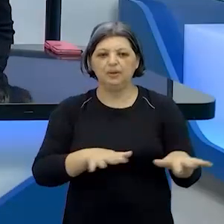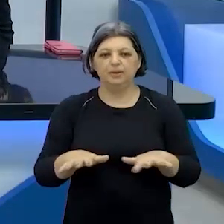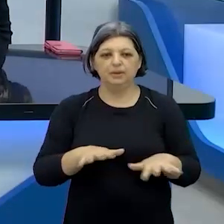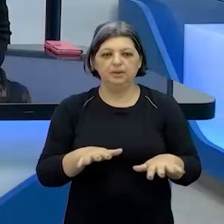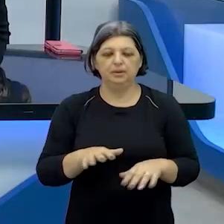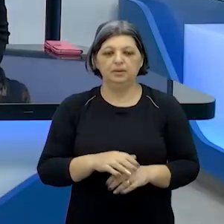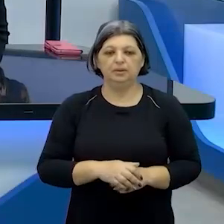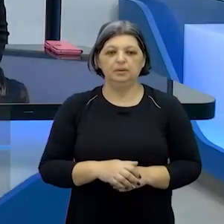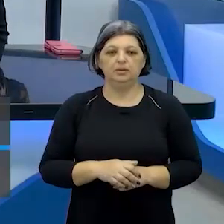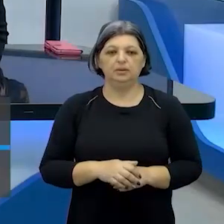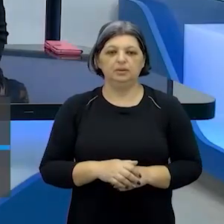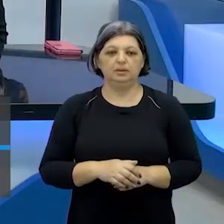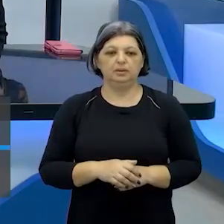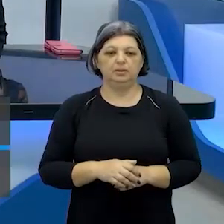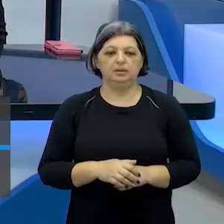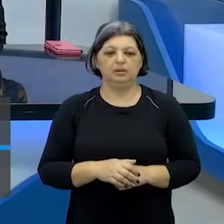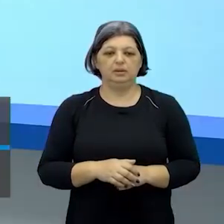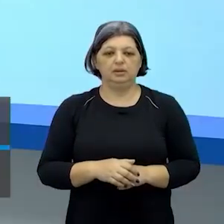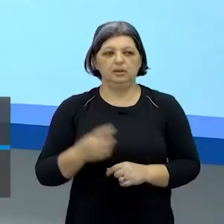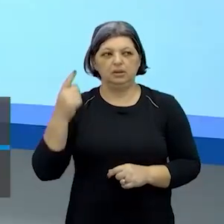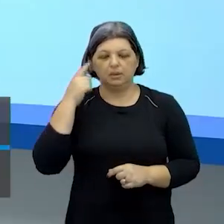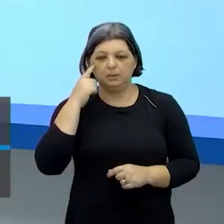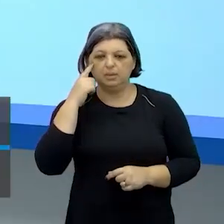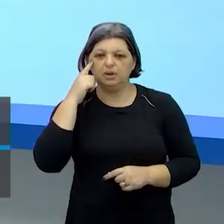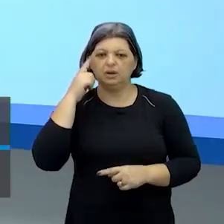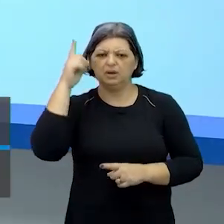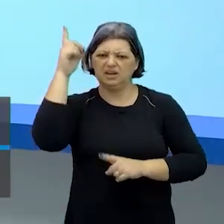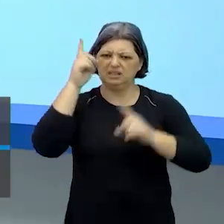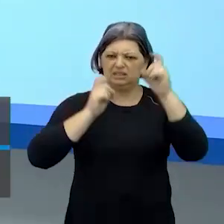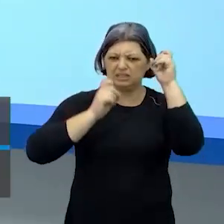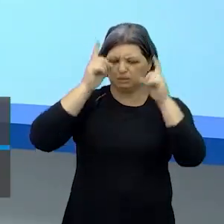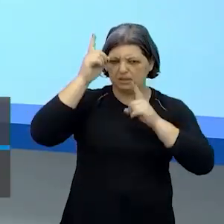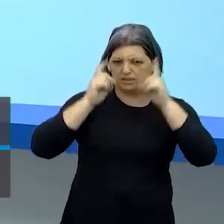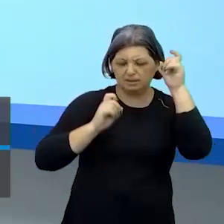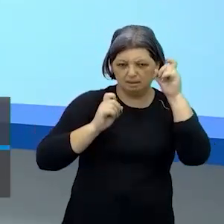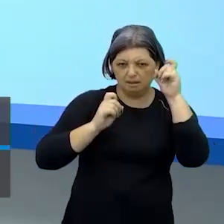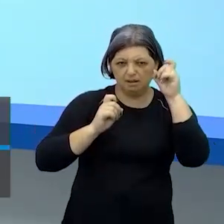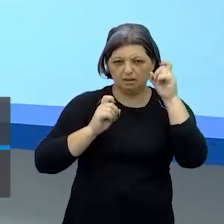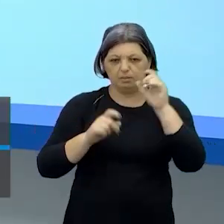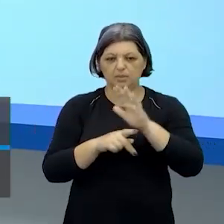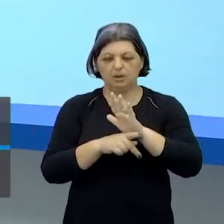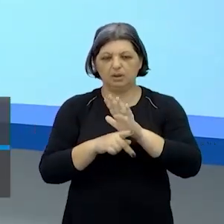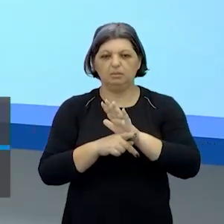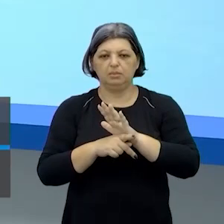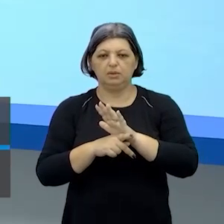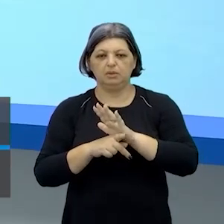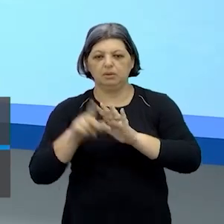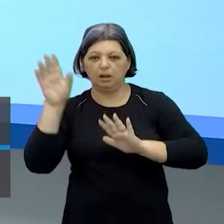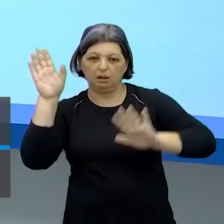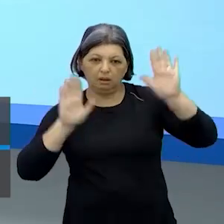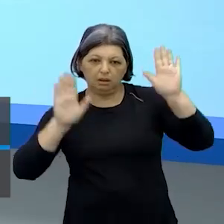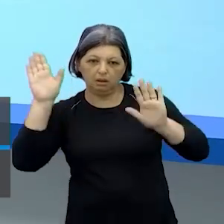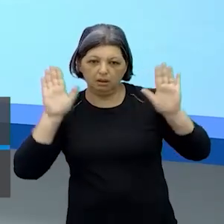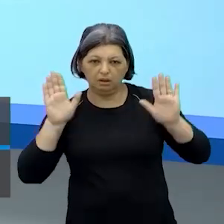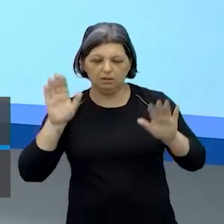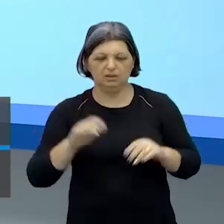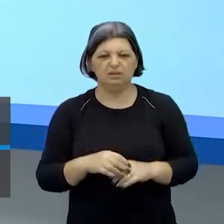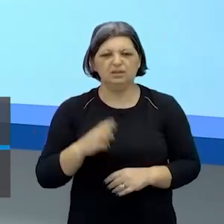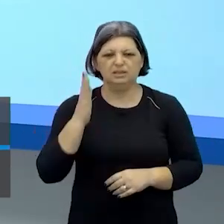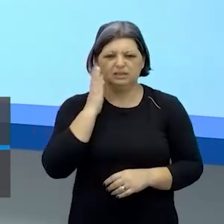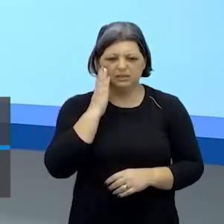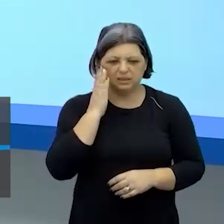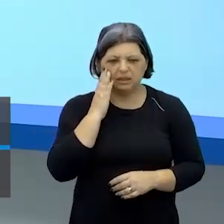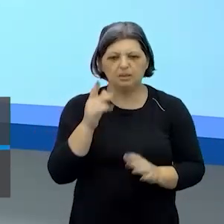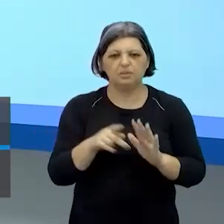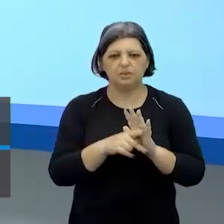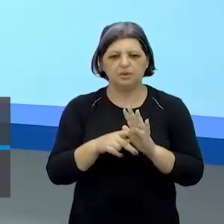é quando você é bem assim expressivo e às vezes você não fala nada por exemplo sabe aqueles atores de mímica que faz